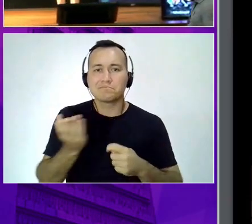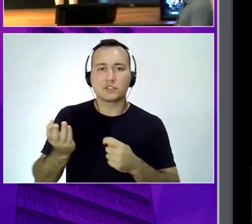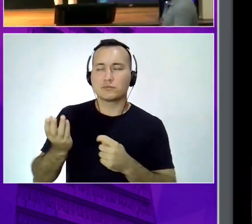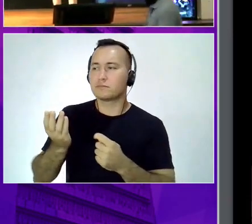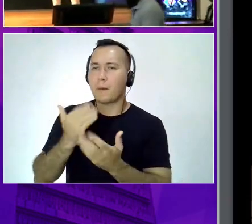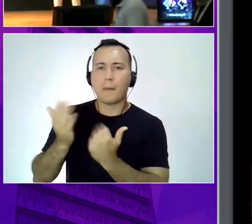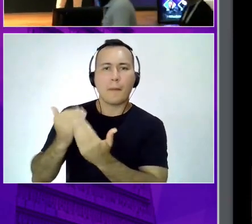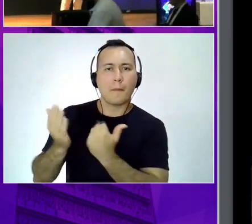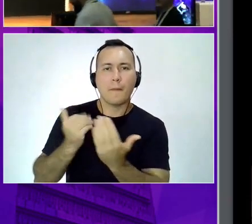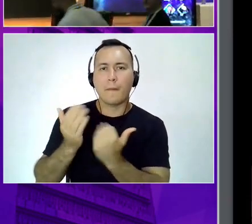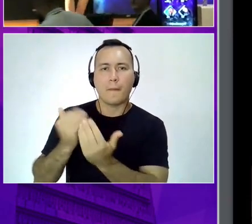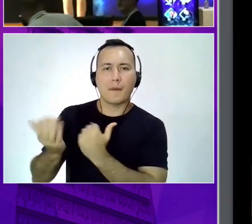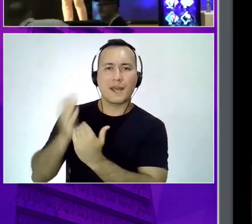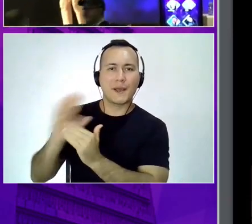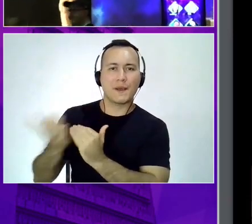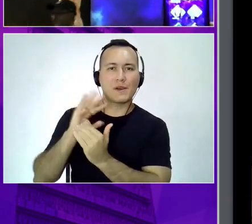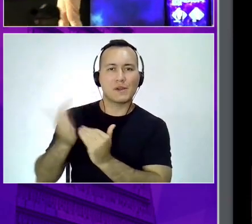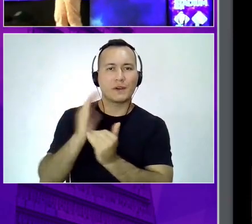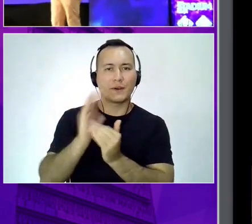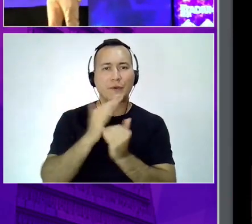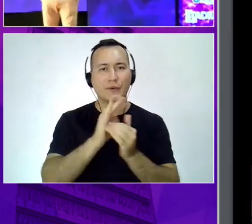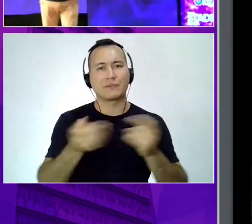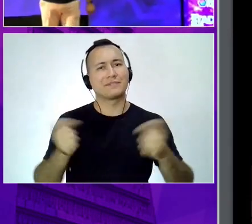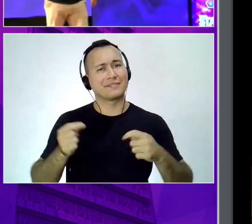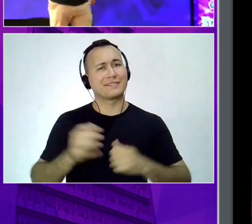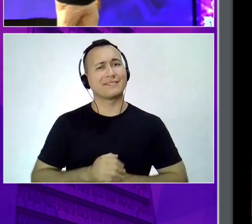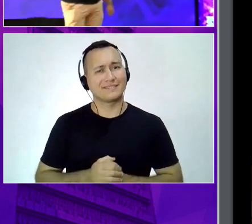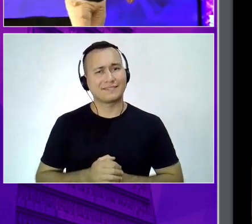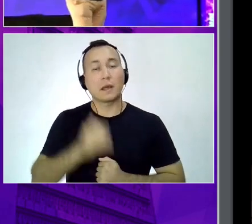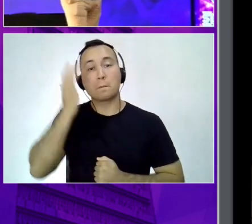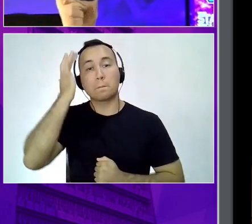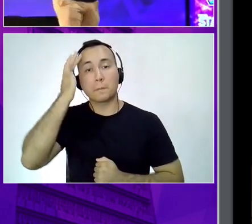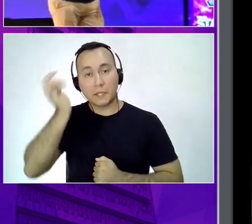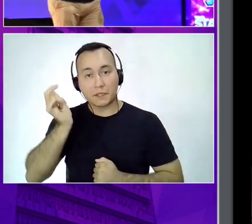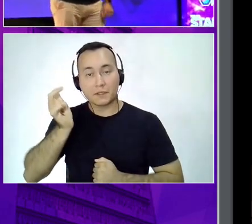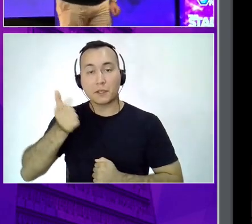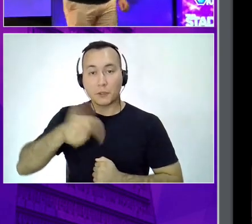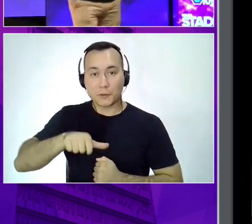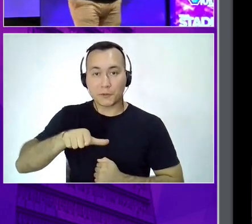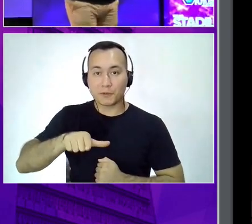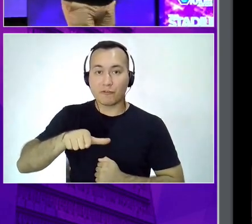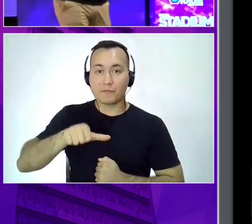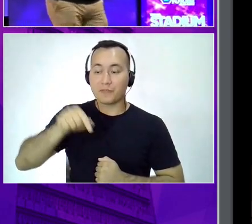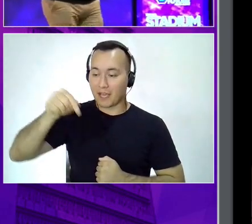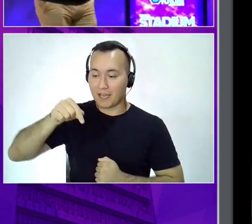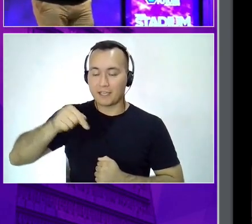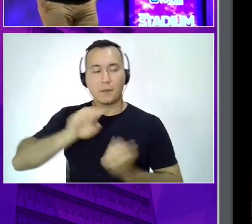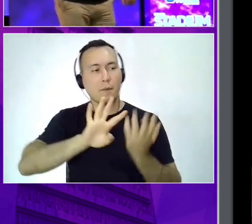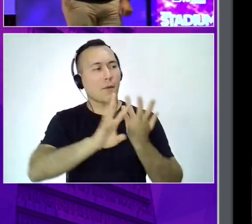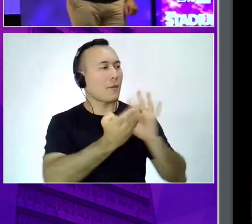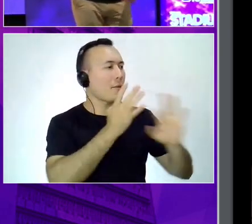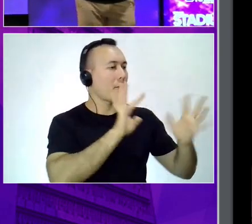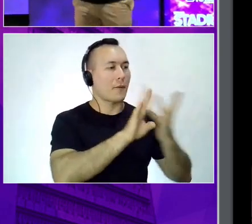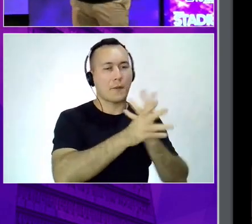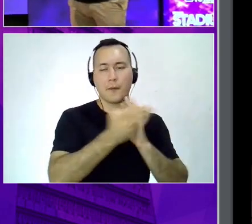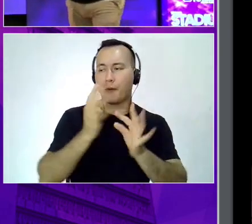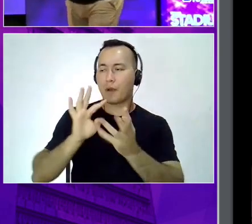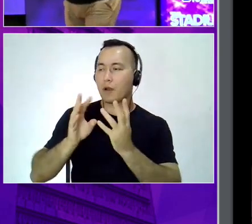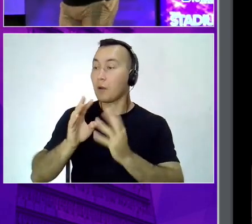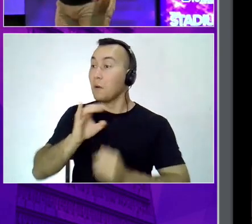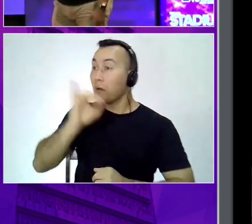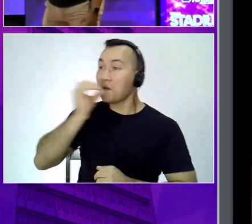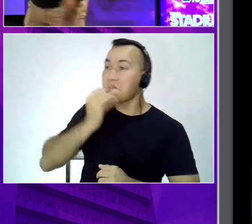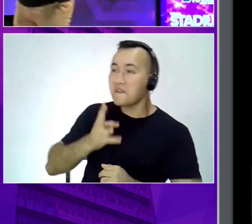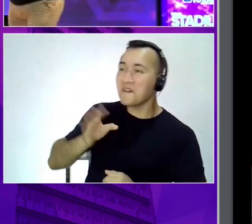vão perceber o seguinte, vocês vão sair, vão encontrar essa pessoa amanhã no corredor, a pessoa vai lembrar de você. Nossa, eu falei com você. Você é o Danilo. Agora o